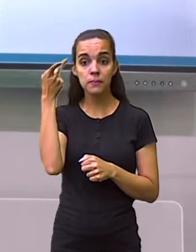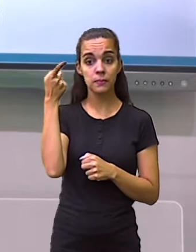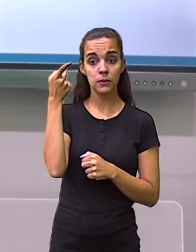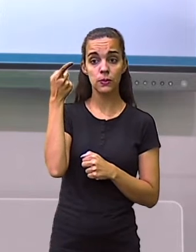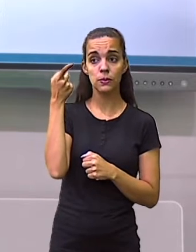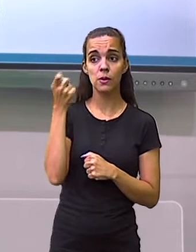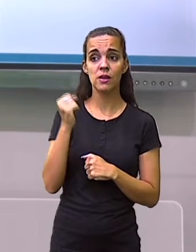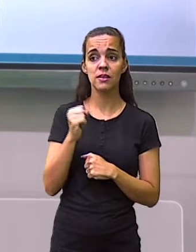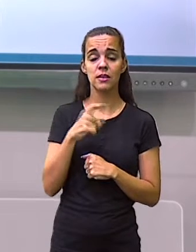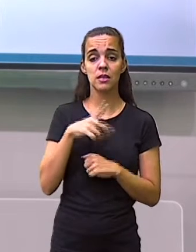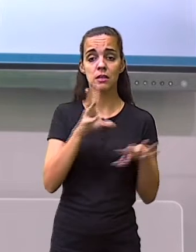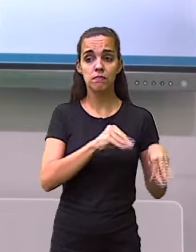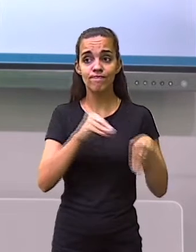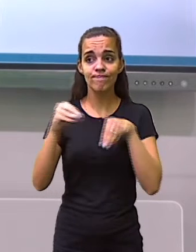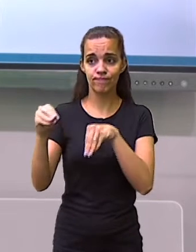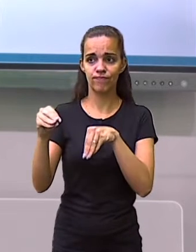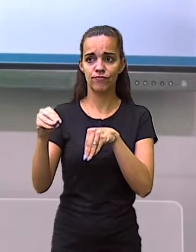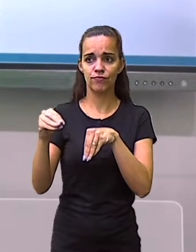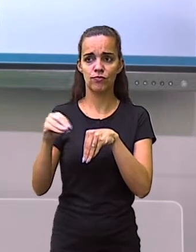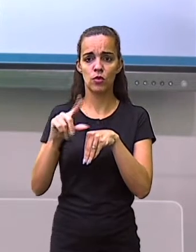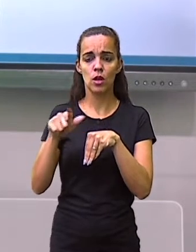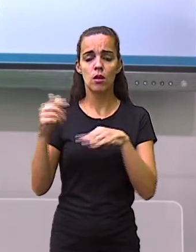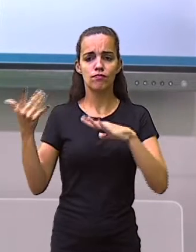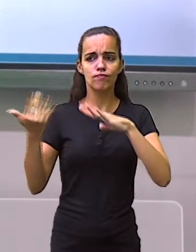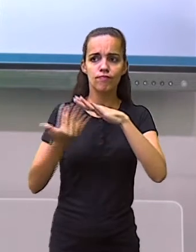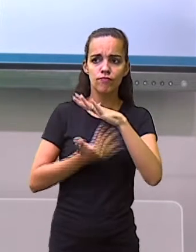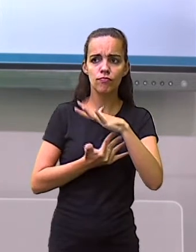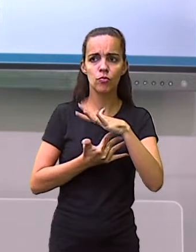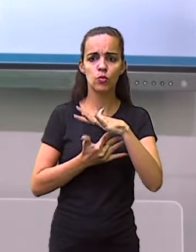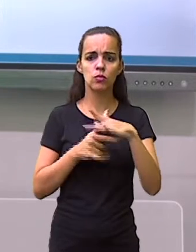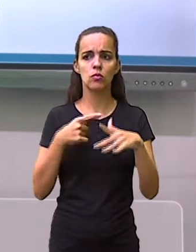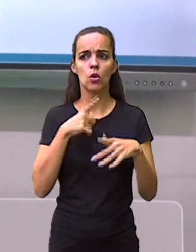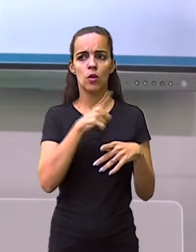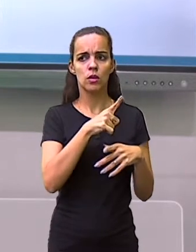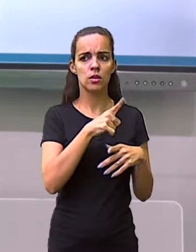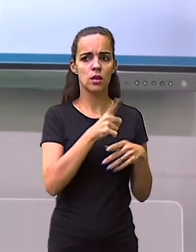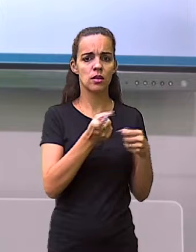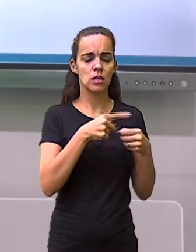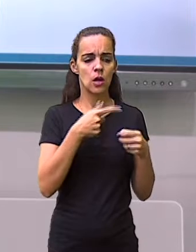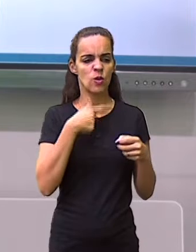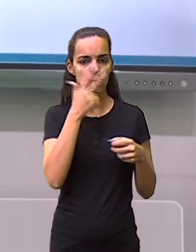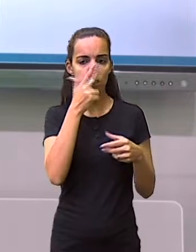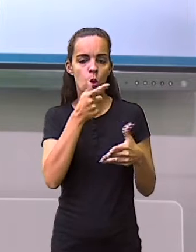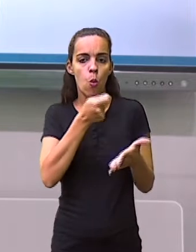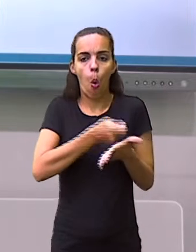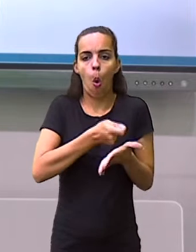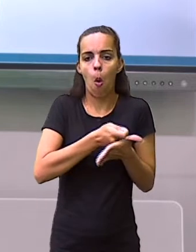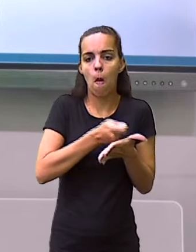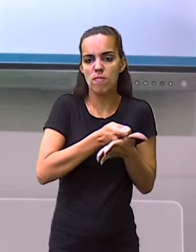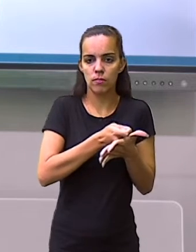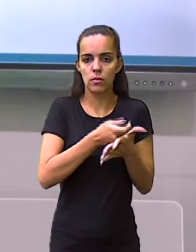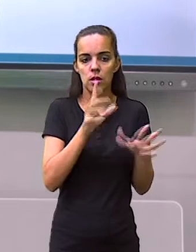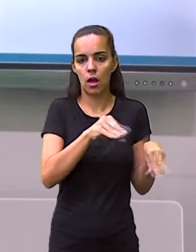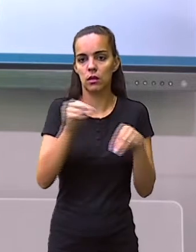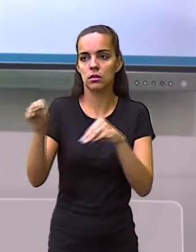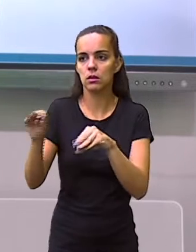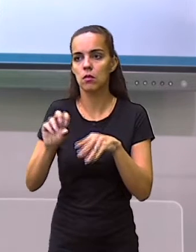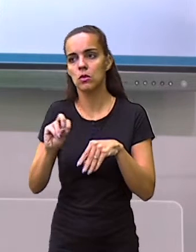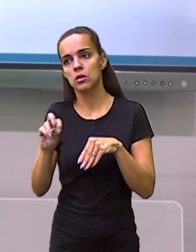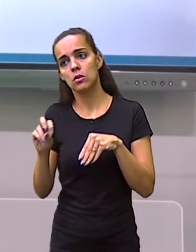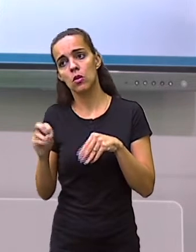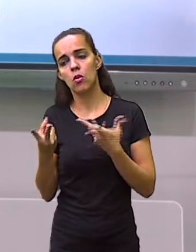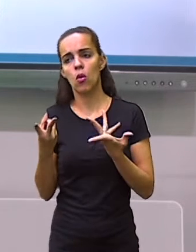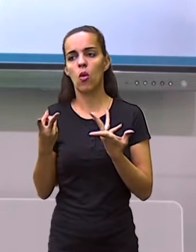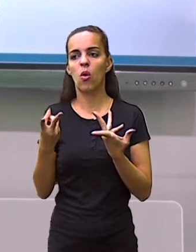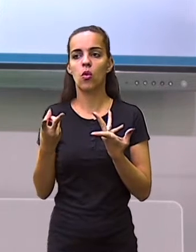saem, migram de forma livre ou forçada para evitar problemas